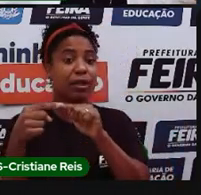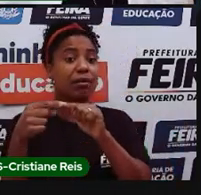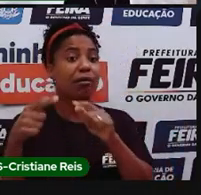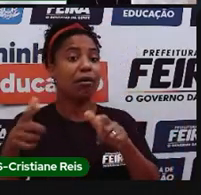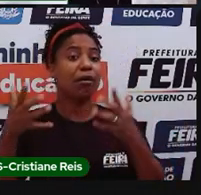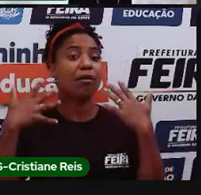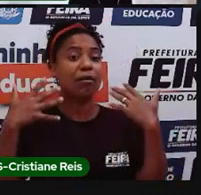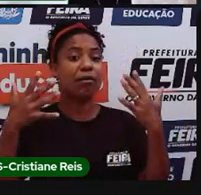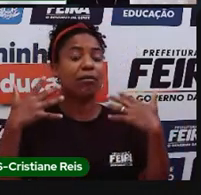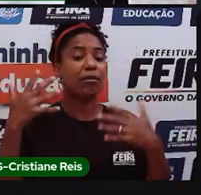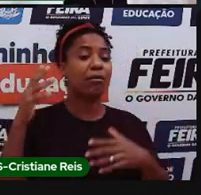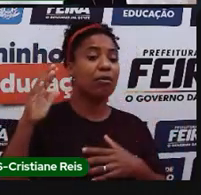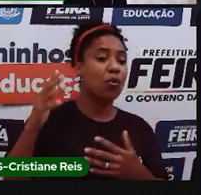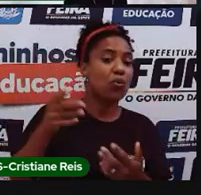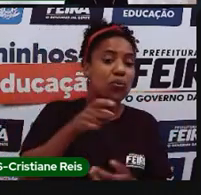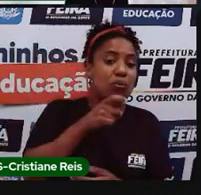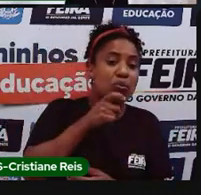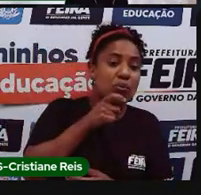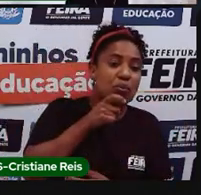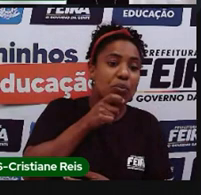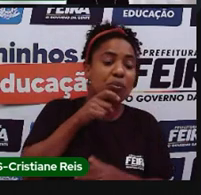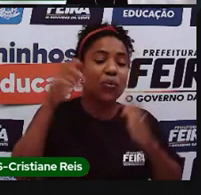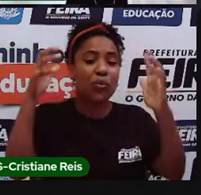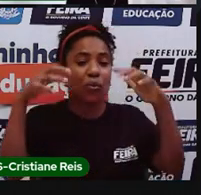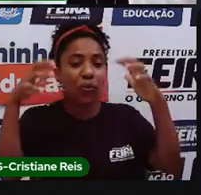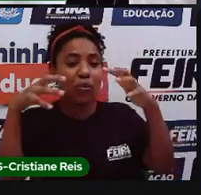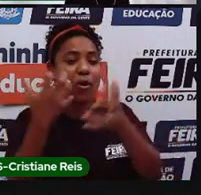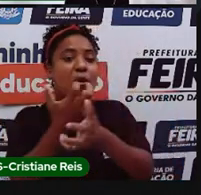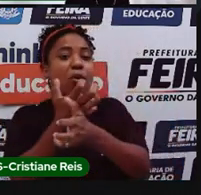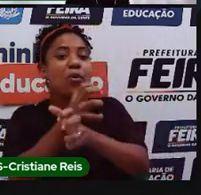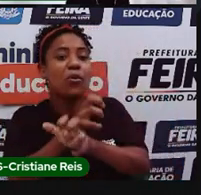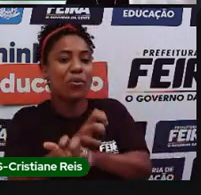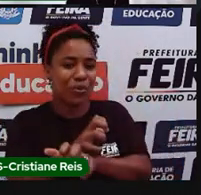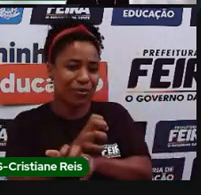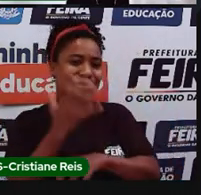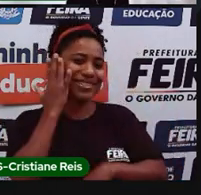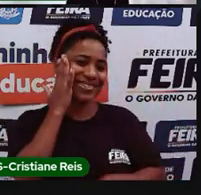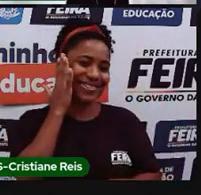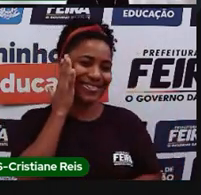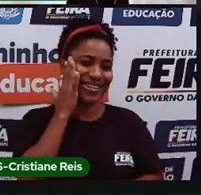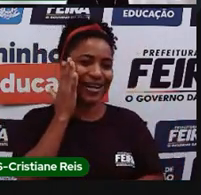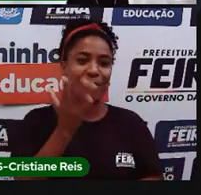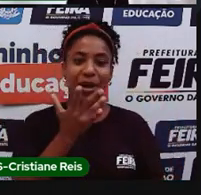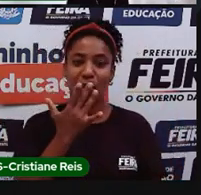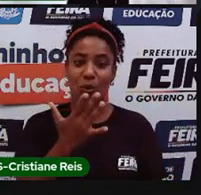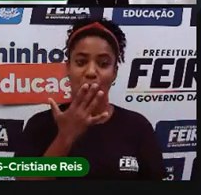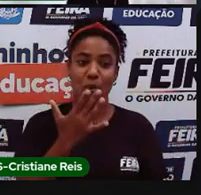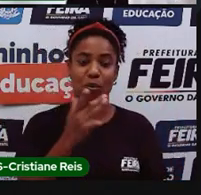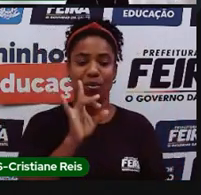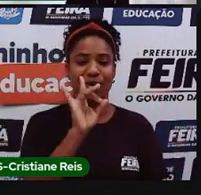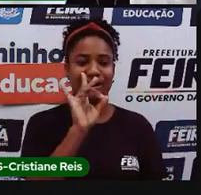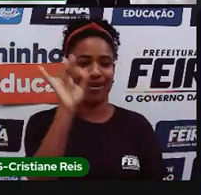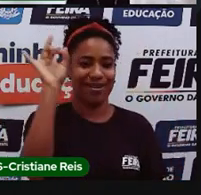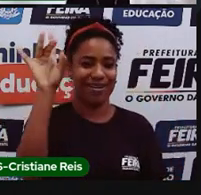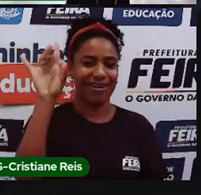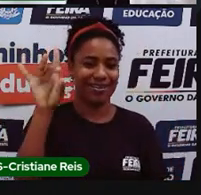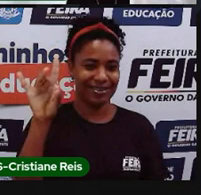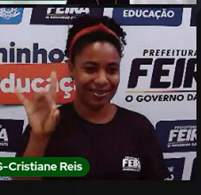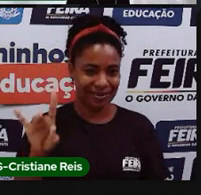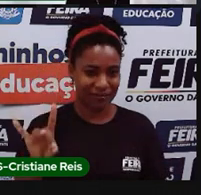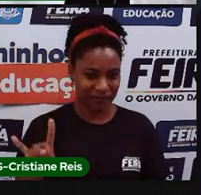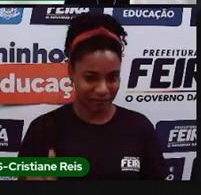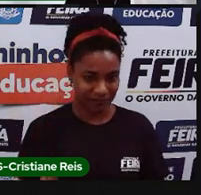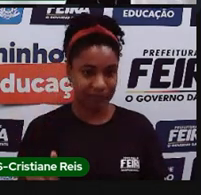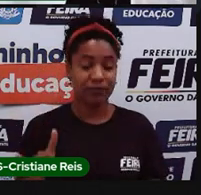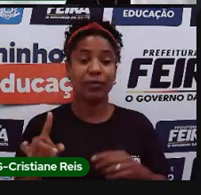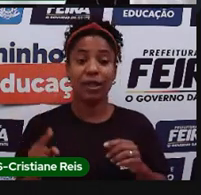as informações que eu tenho aqui presente nesse mapa. Então, cada uma cor, né, representa